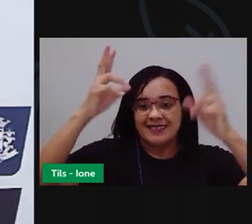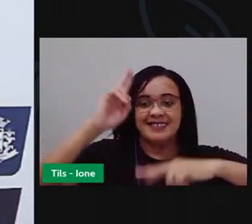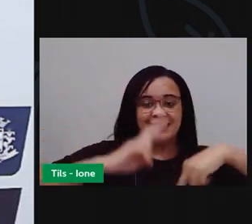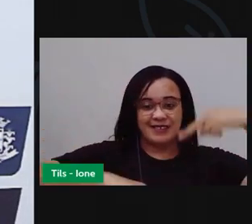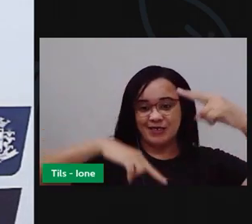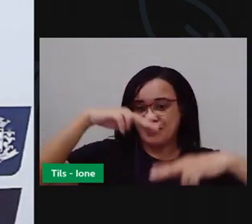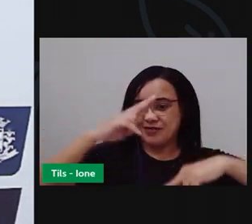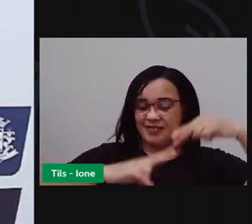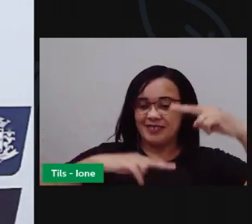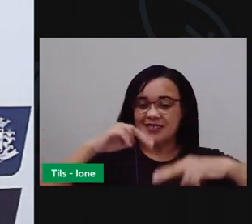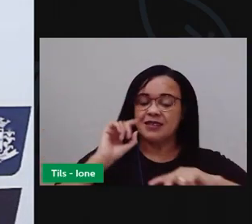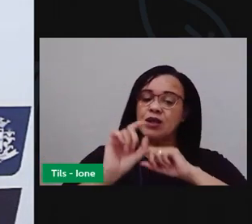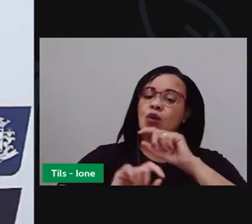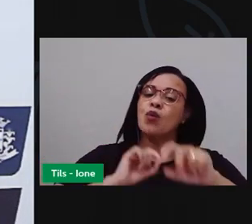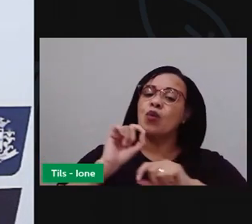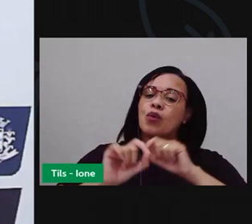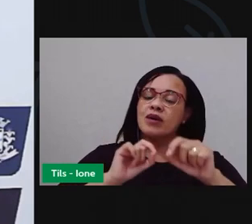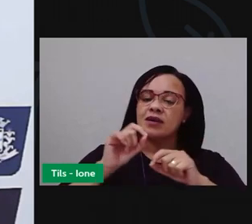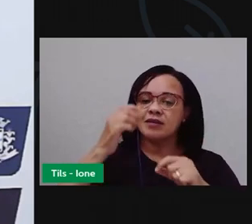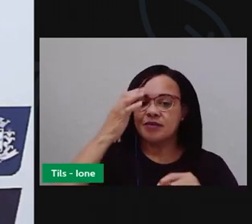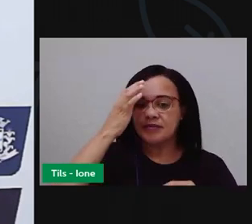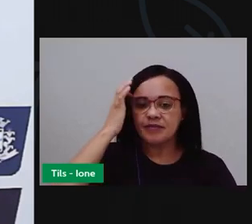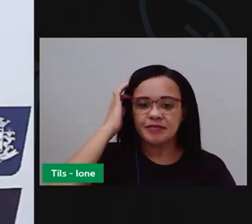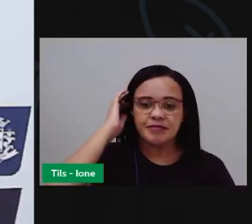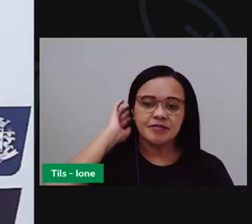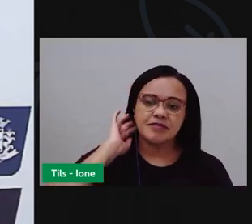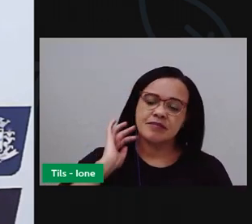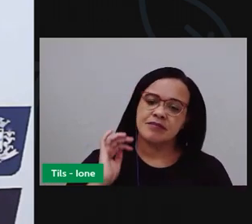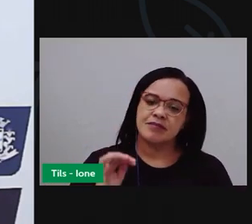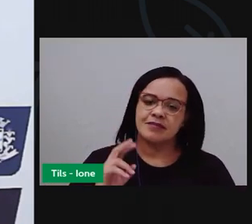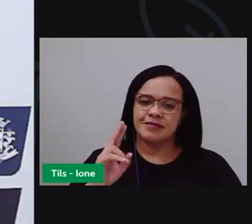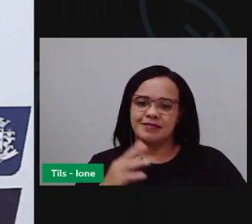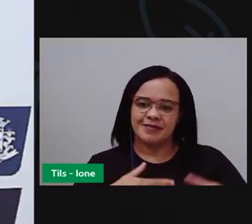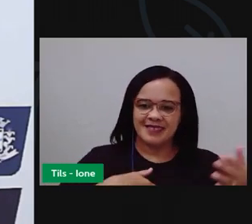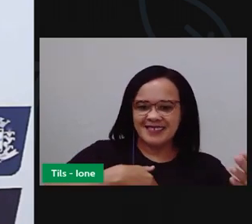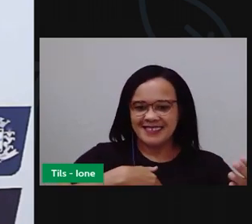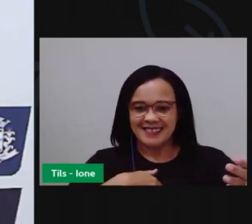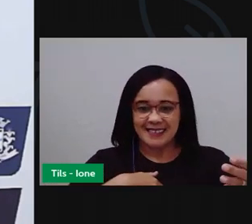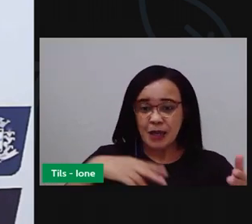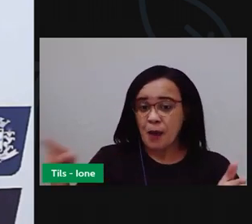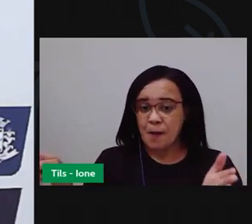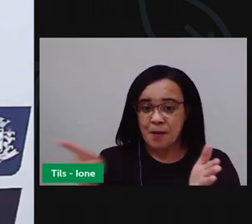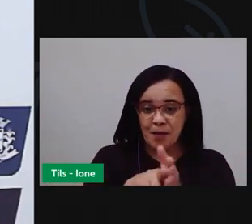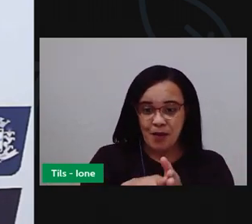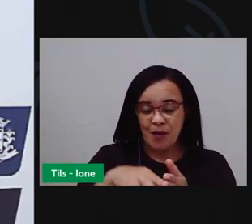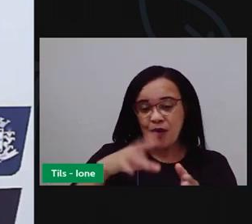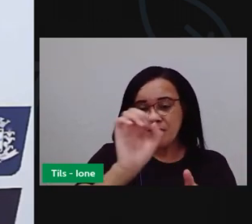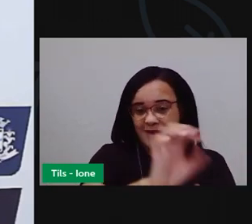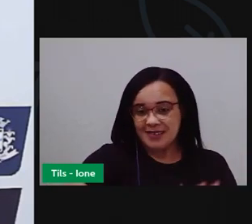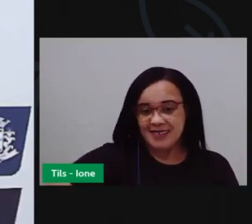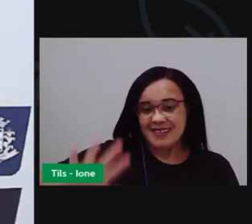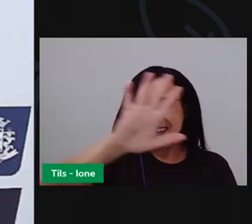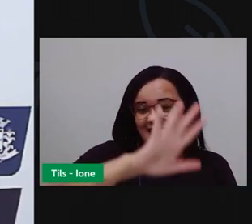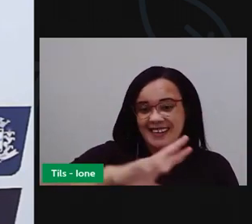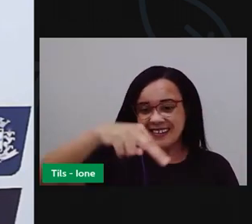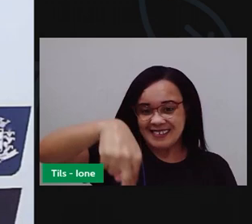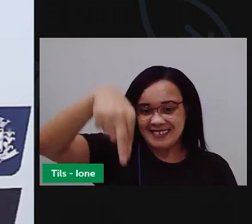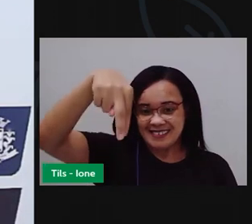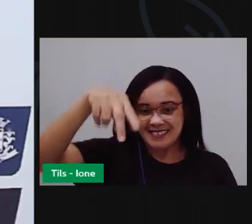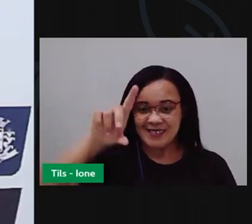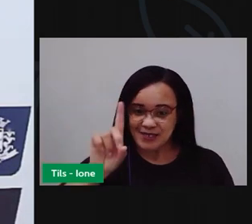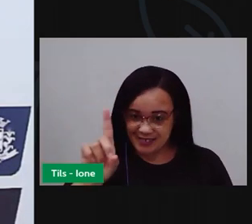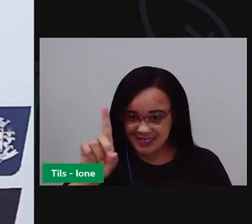Vimos que tem danças típicas, como apresentação de